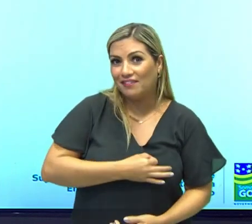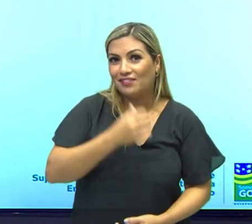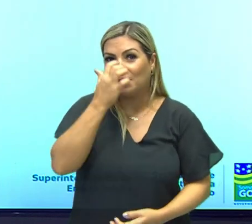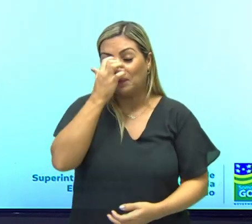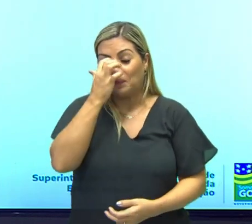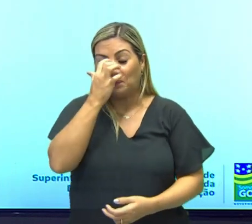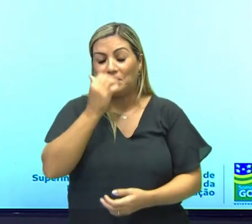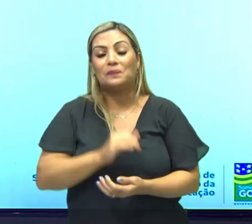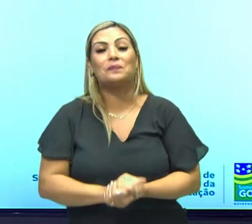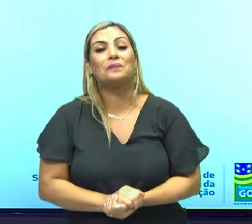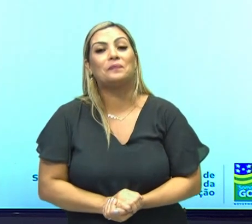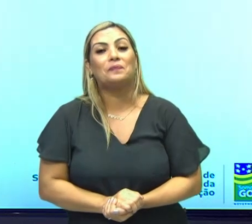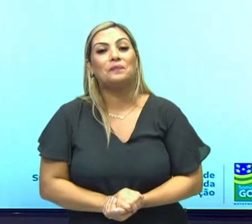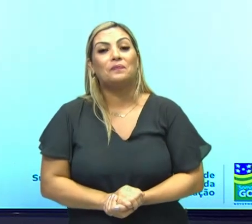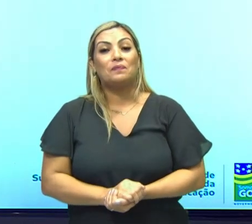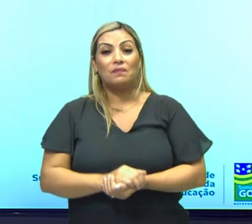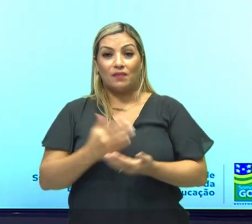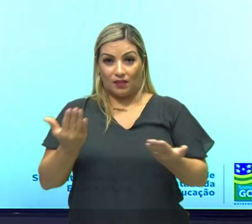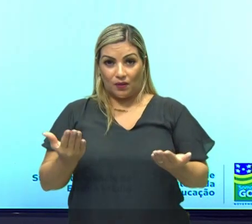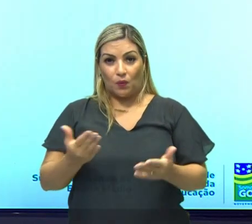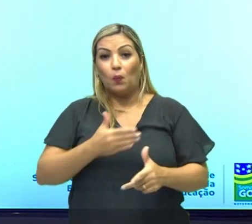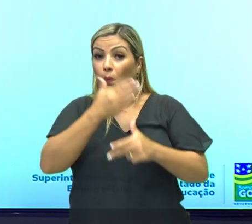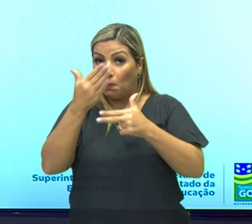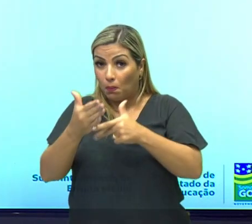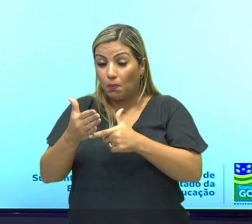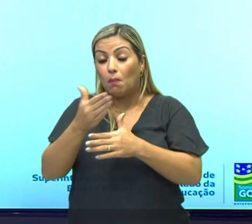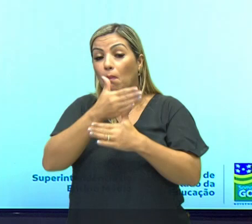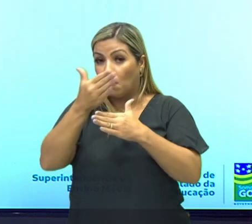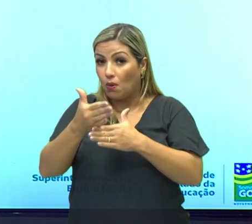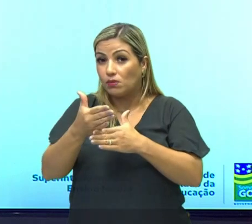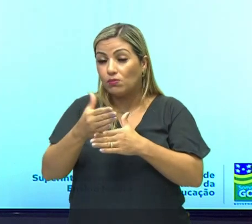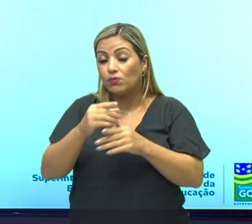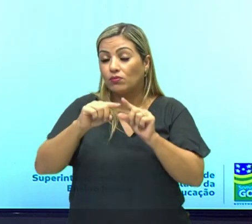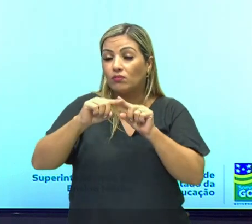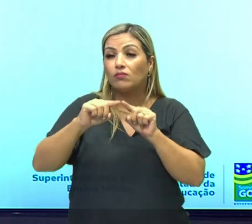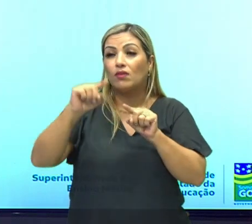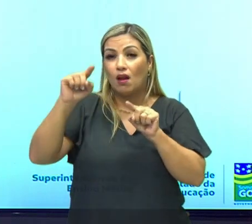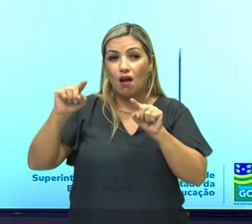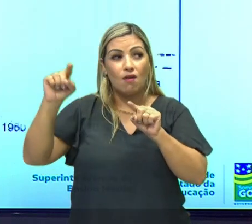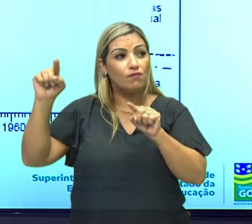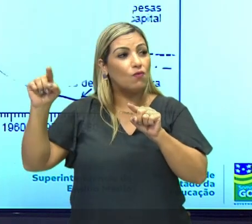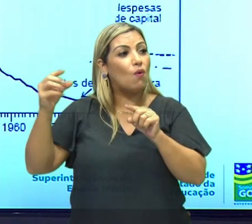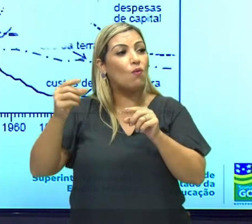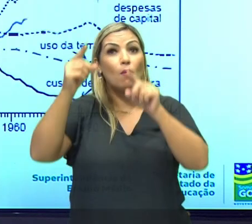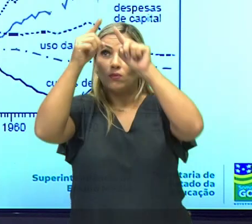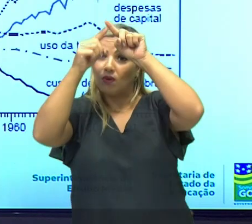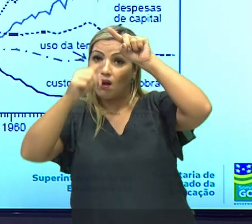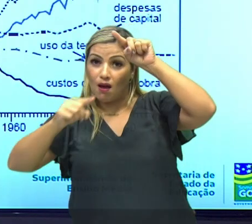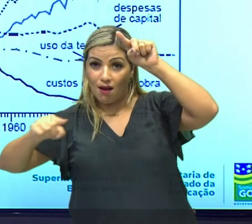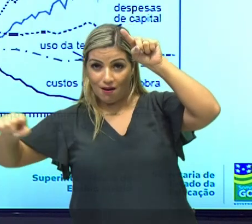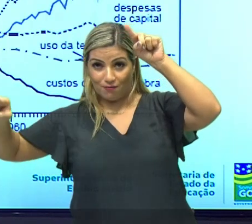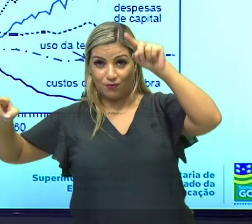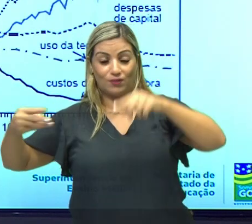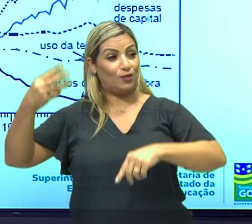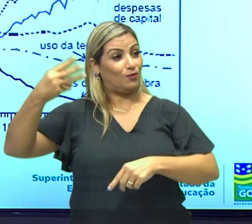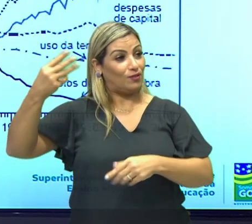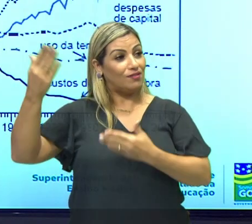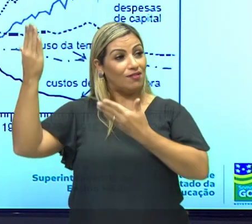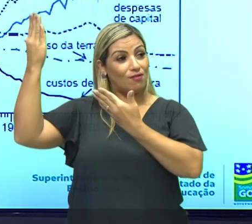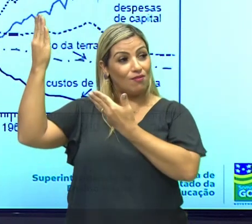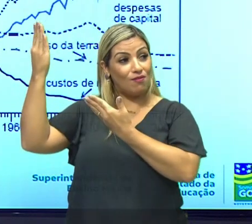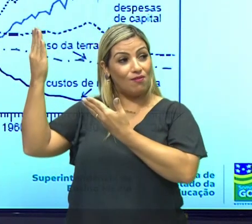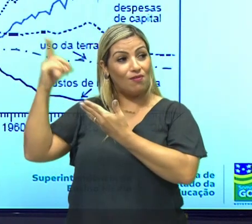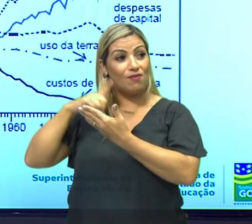Dito isso, vamos lá. O nosso próximo gráfico aqui. Esse gráfico. E tem um terceiro gráfico. Agora eu te